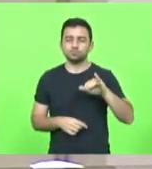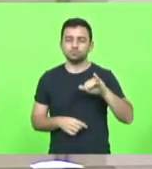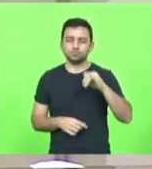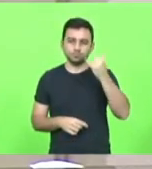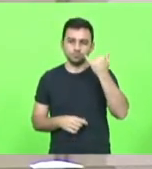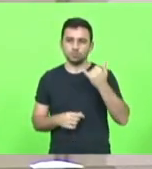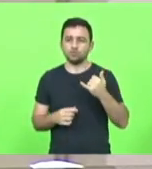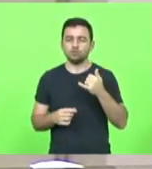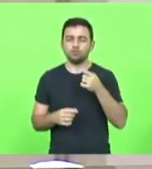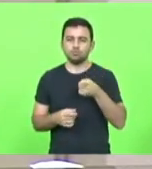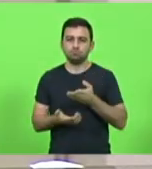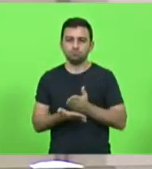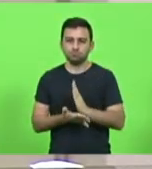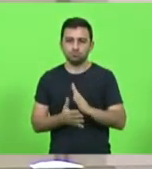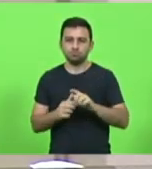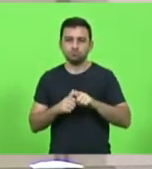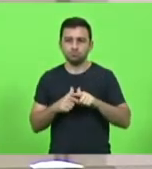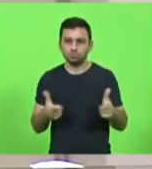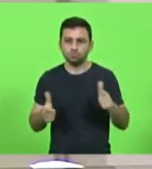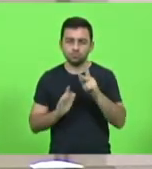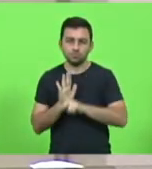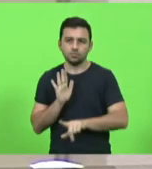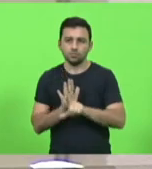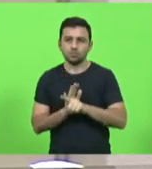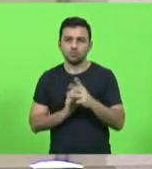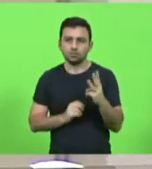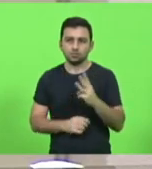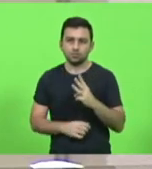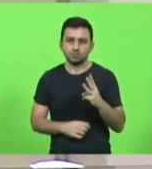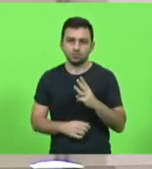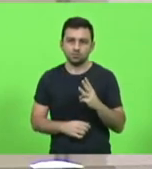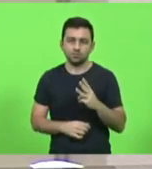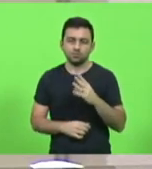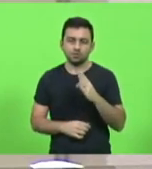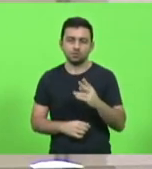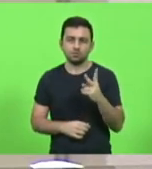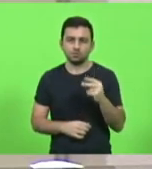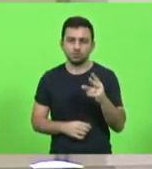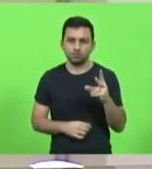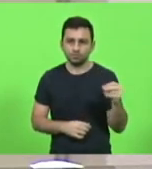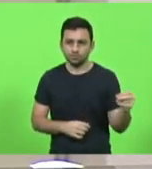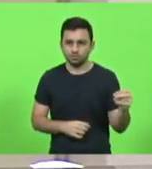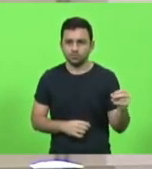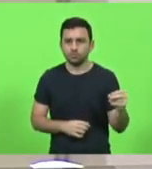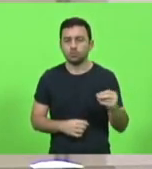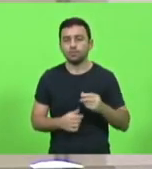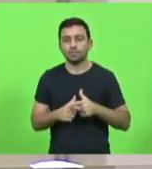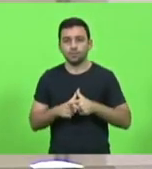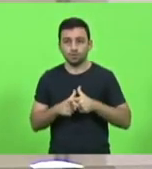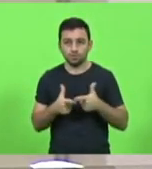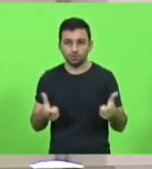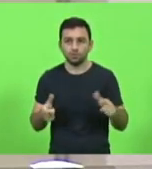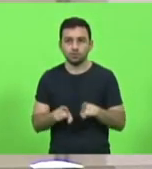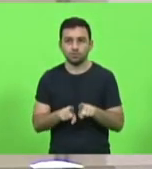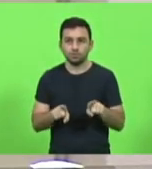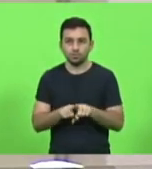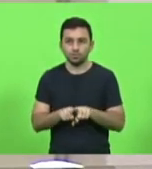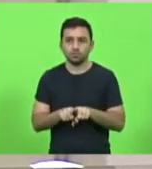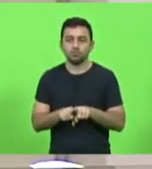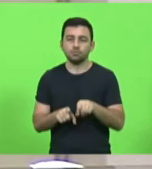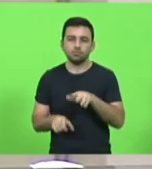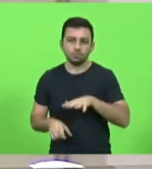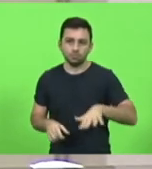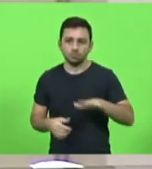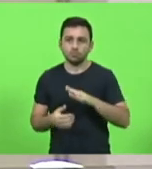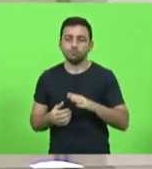em turno único o projeto de lei número 33, barra 2020. Também por maioria em turno único foram aprovados os projetos